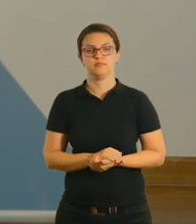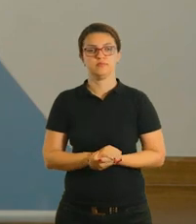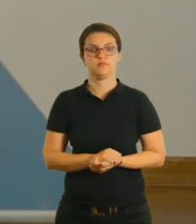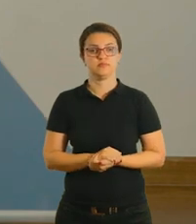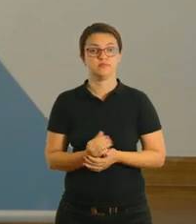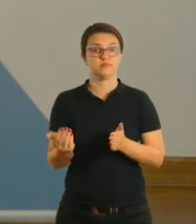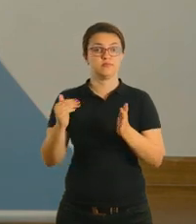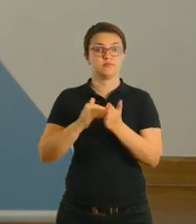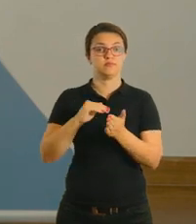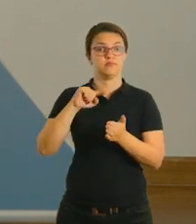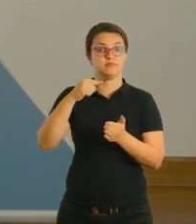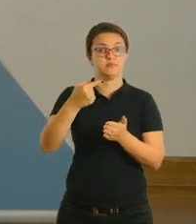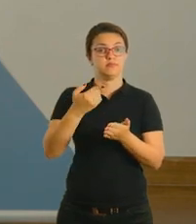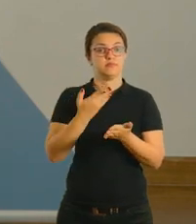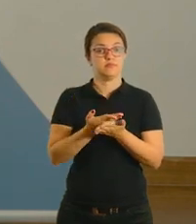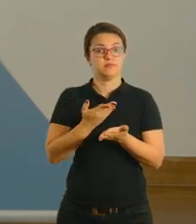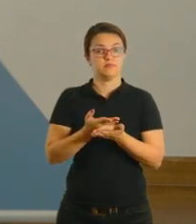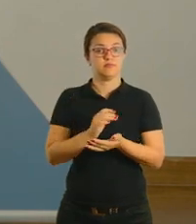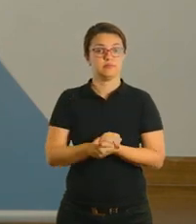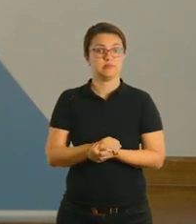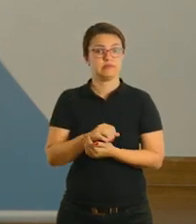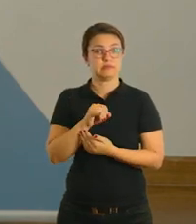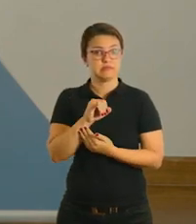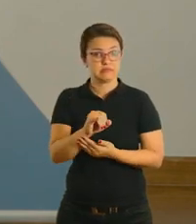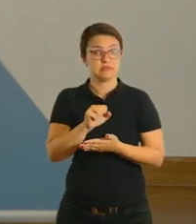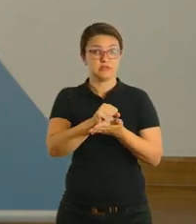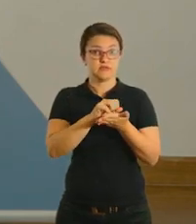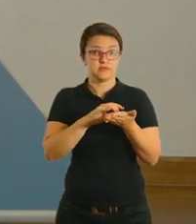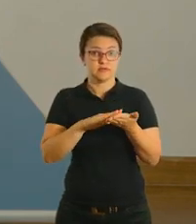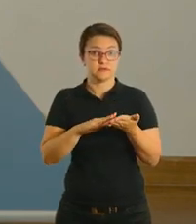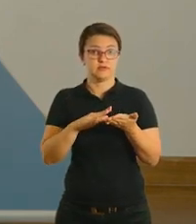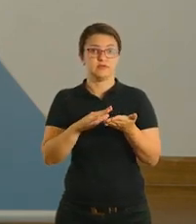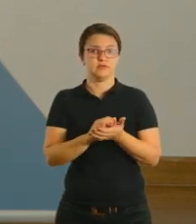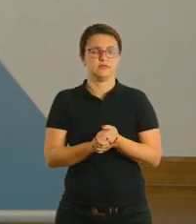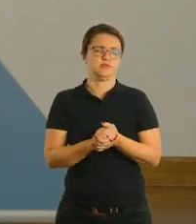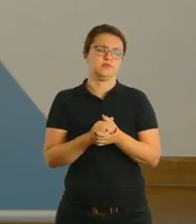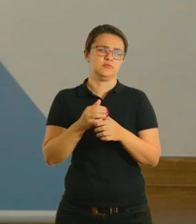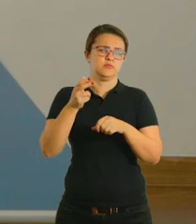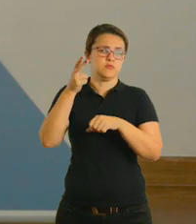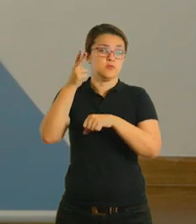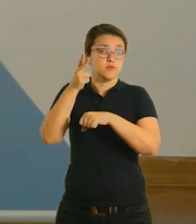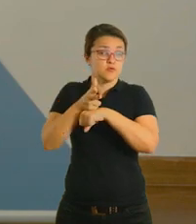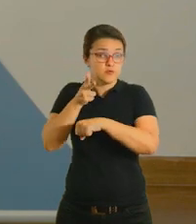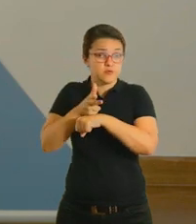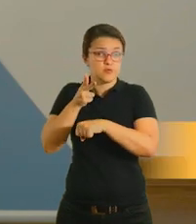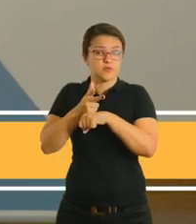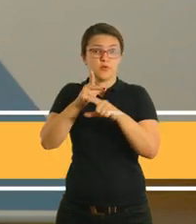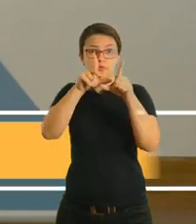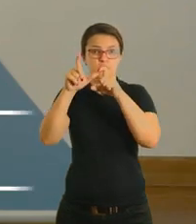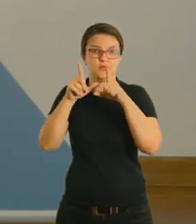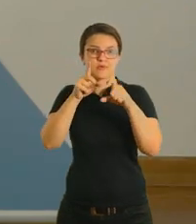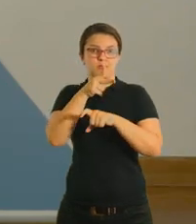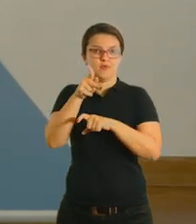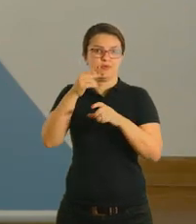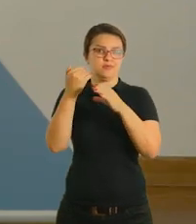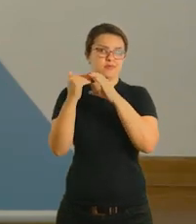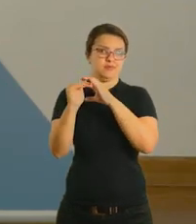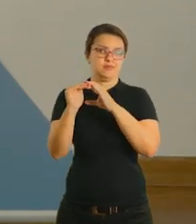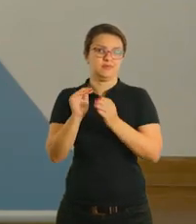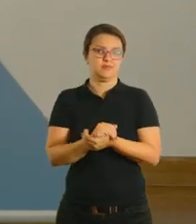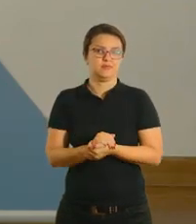Registrar aqui para a gente. E até o próximo vídeo. Gente, se vocês estão fazendo as atividades, filma,